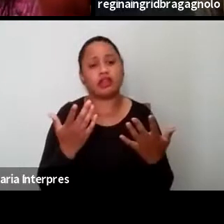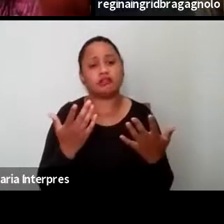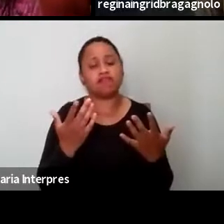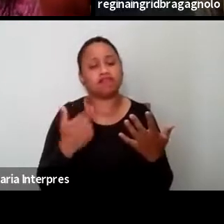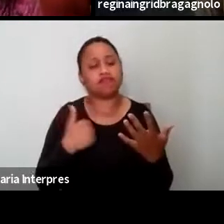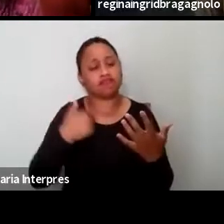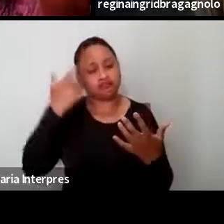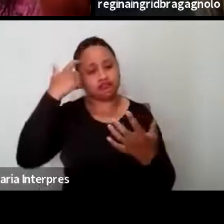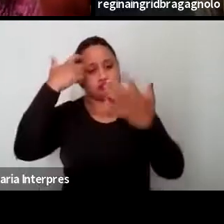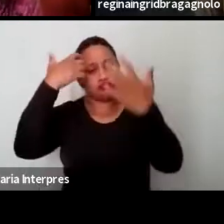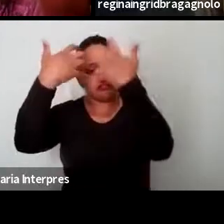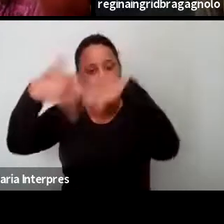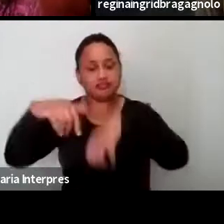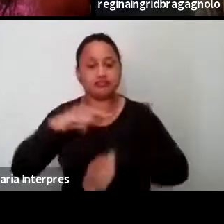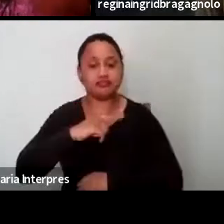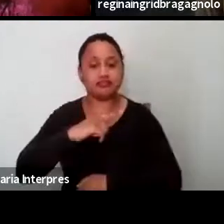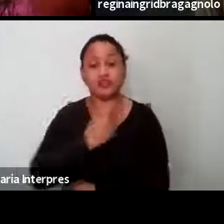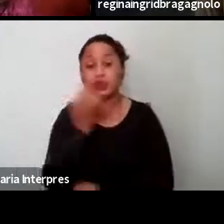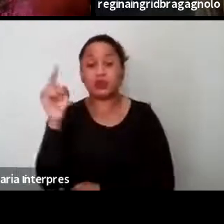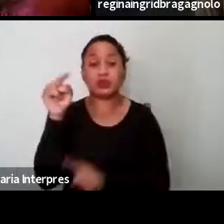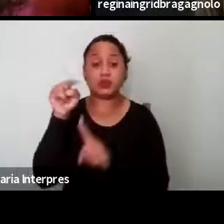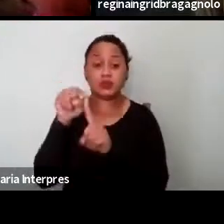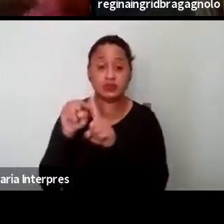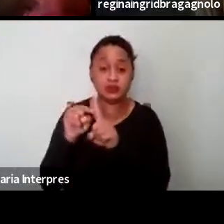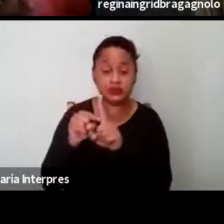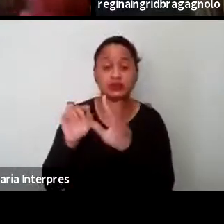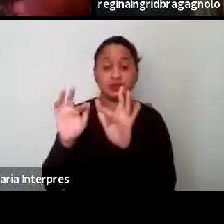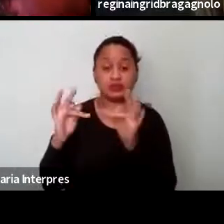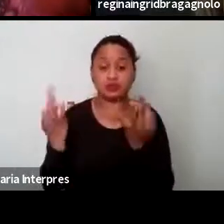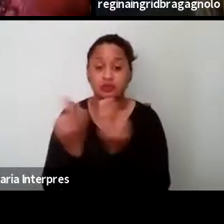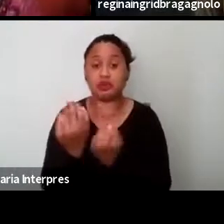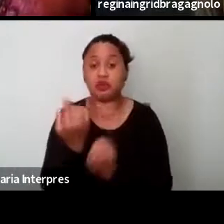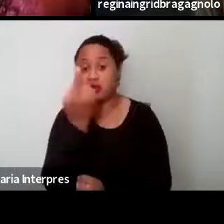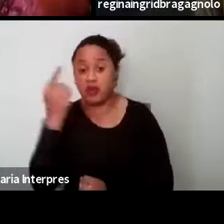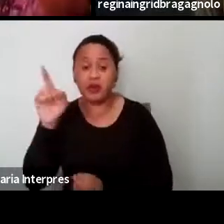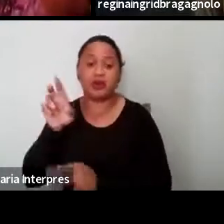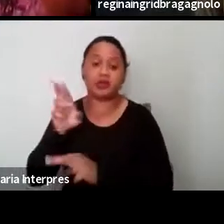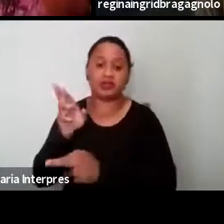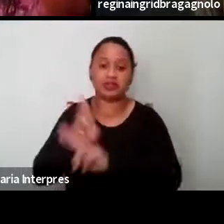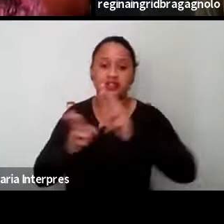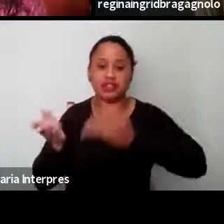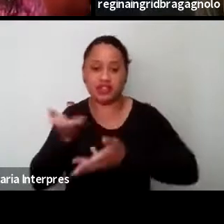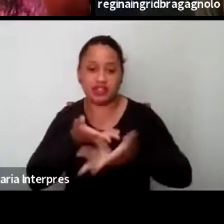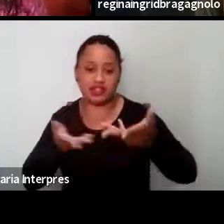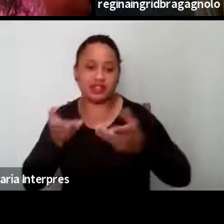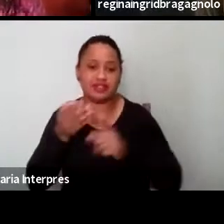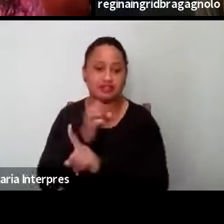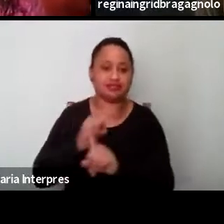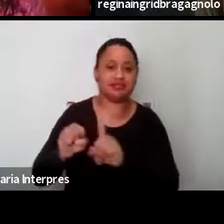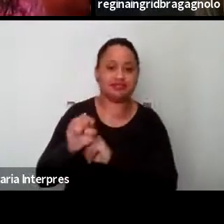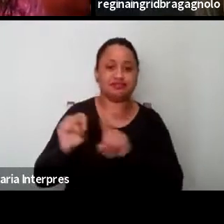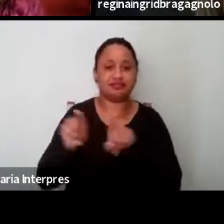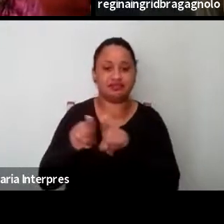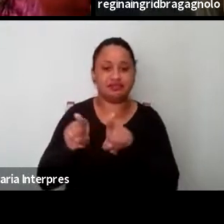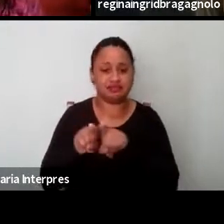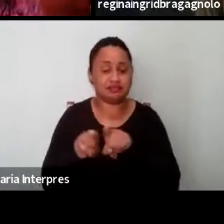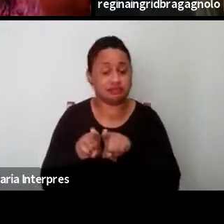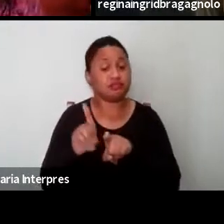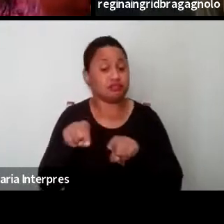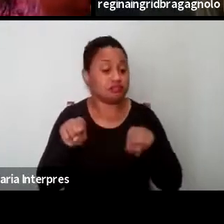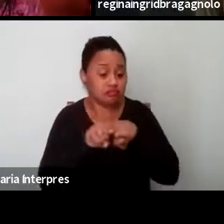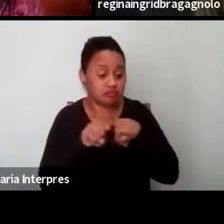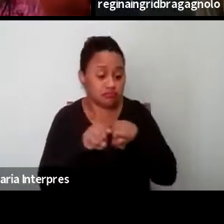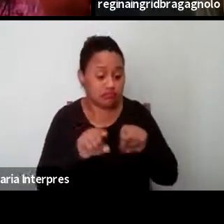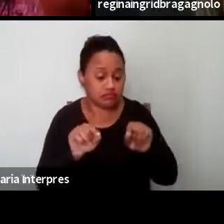Pensar que existem outras configurações de família, outras relações sociais, né? Que envolvem,